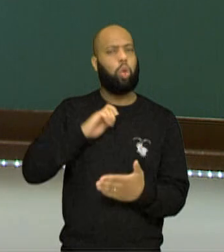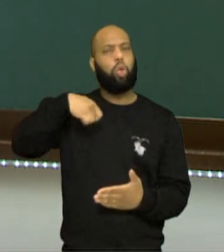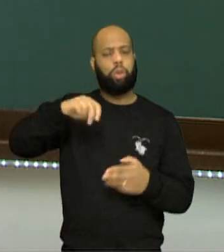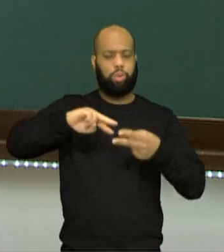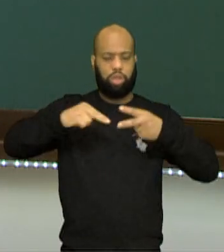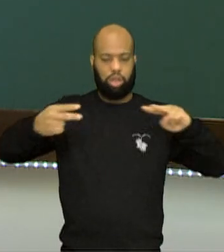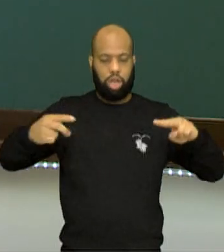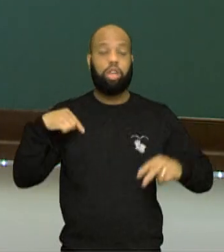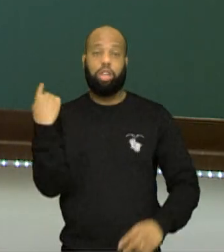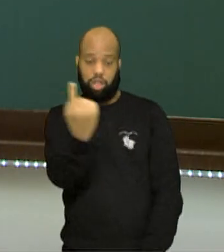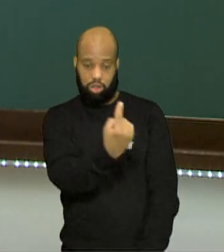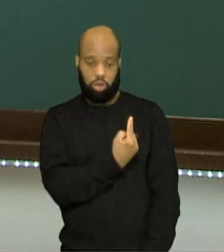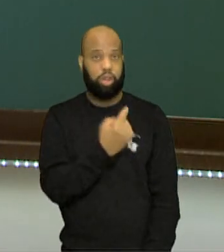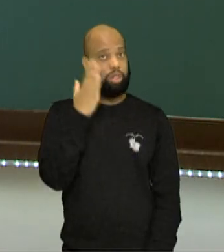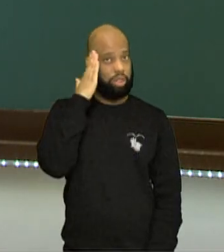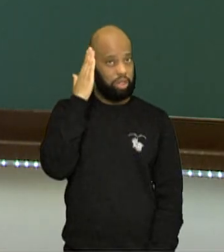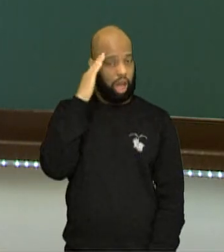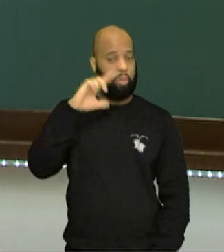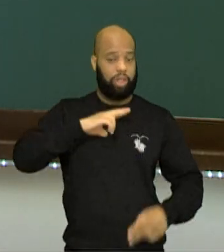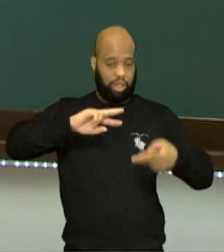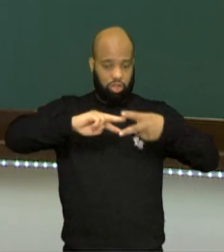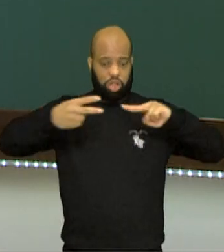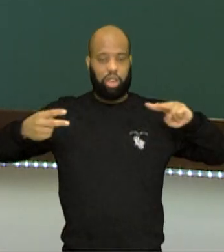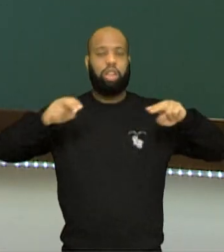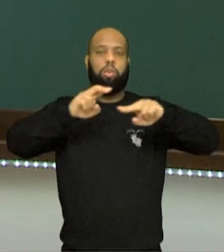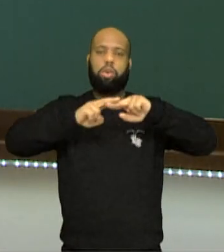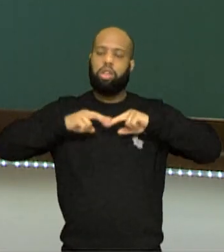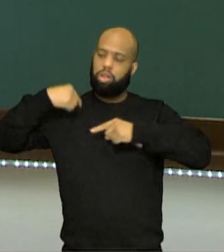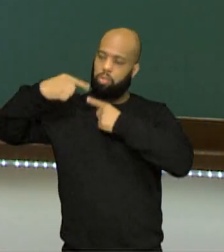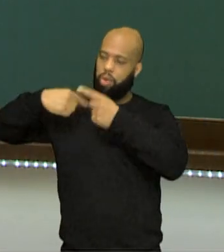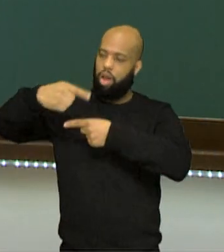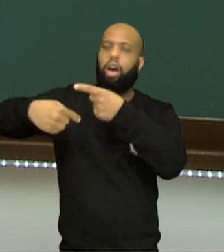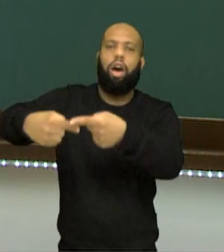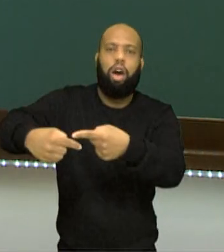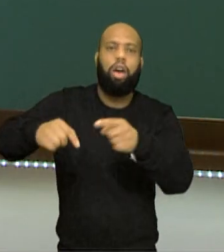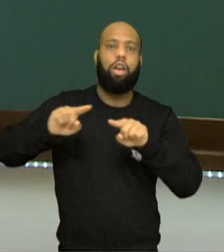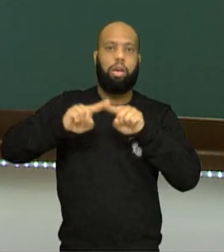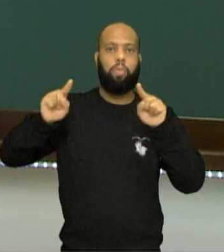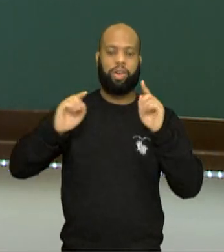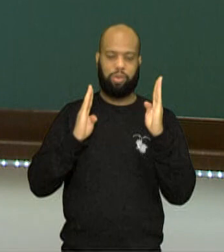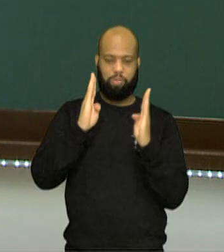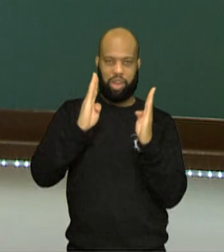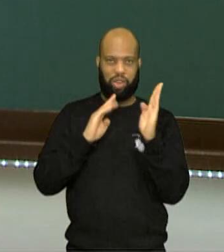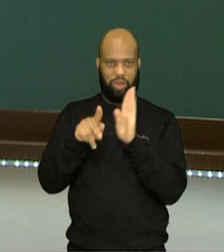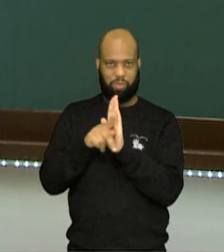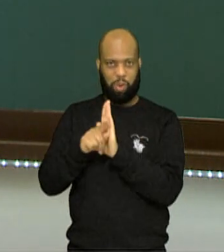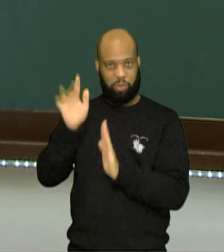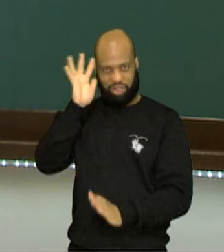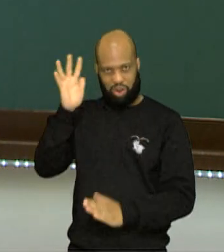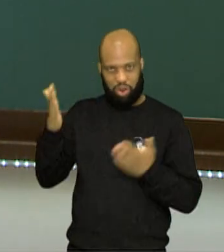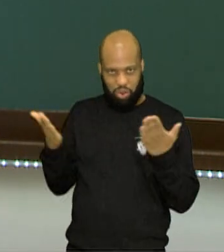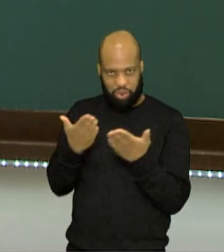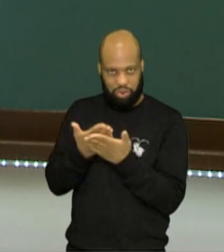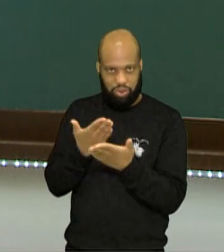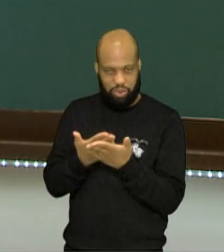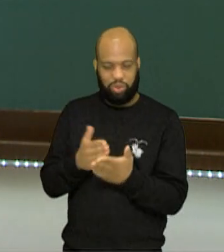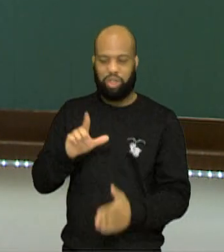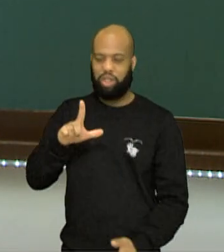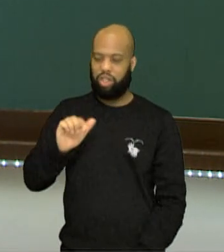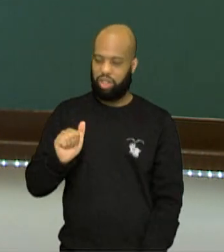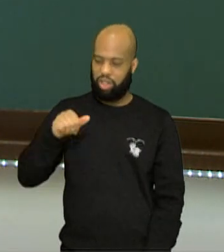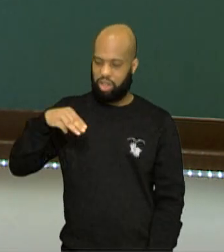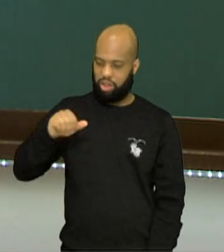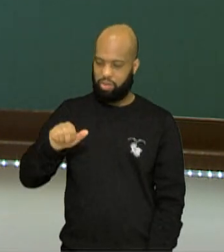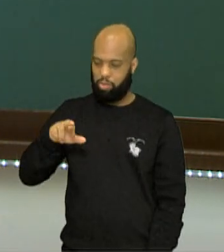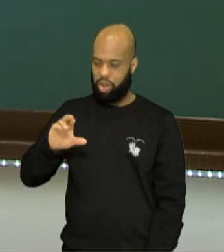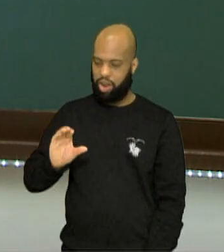e nós sabemos que tem genética envolvida nessa transmissão, mas na época do Lamarque ainda não se tinha todo esse conhecimento,